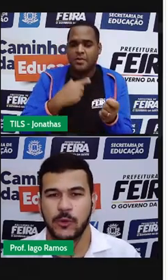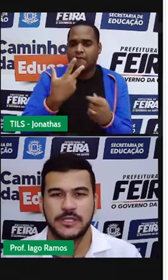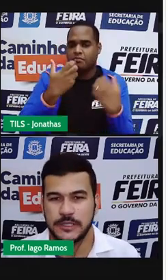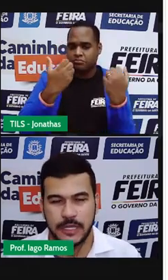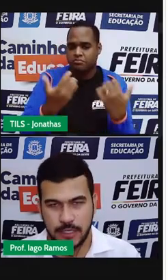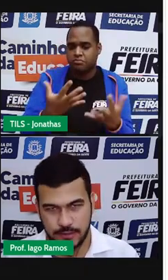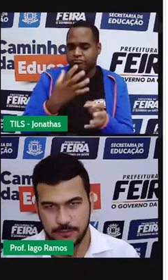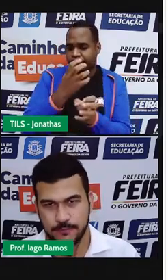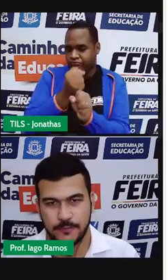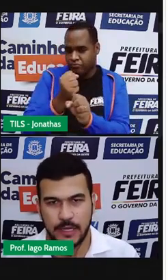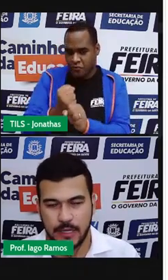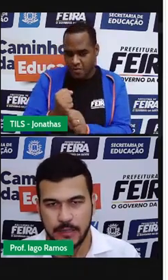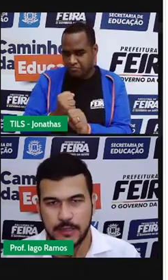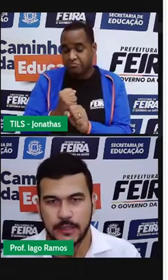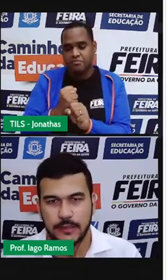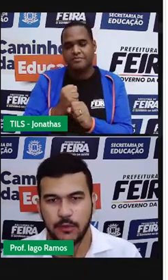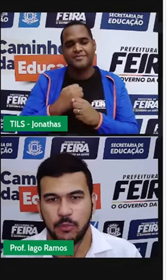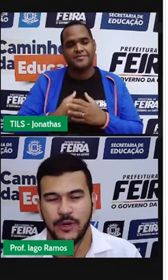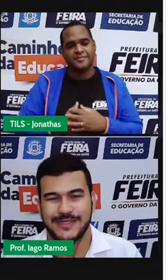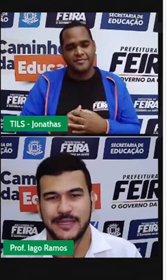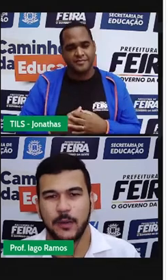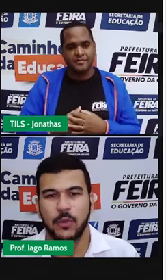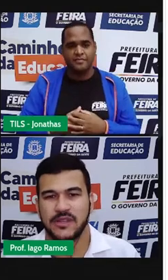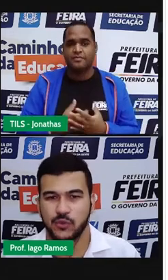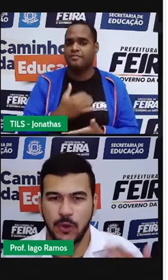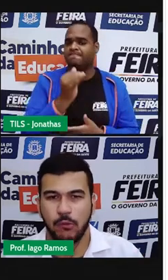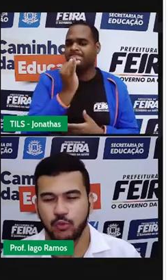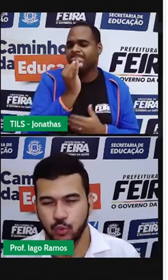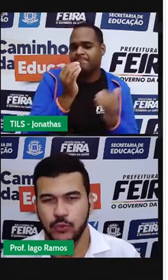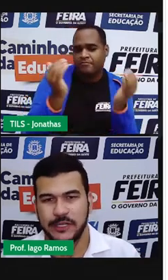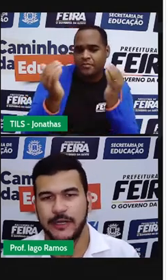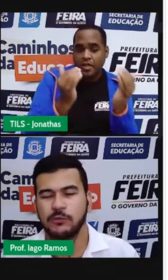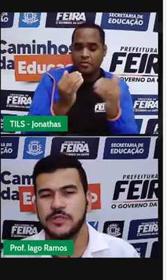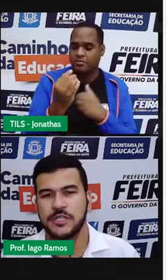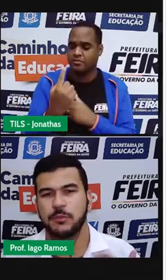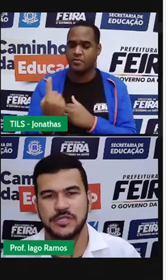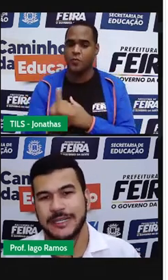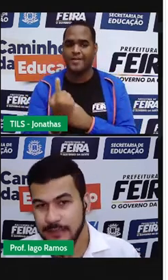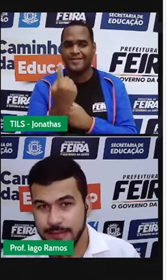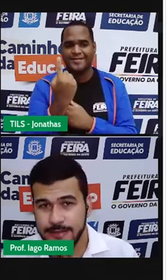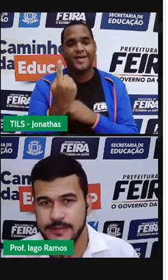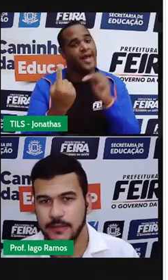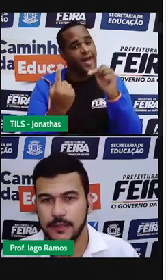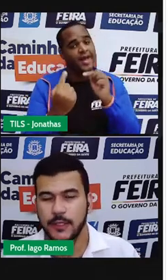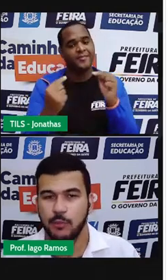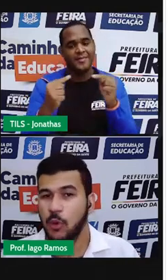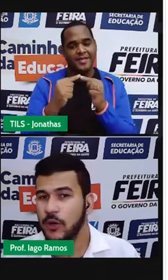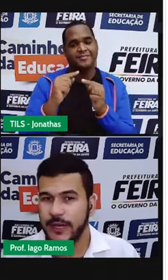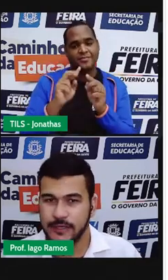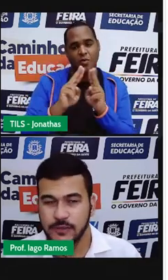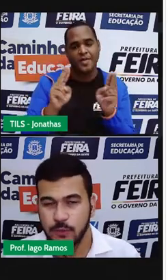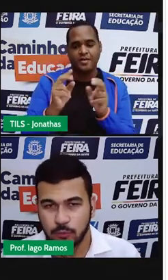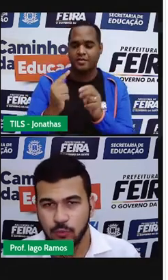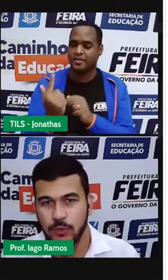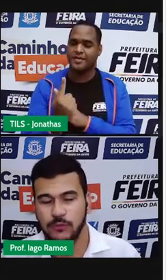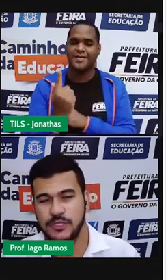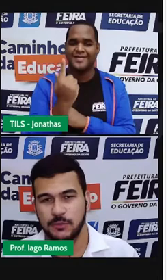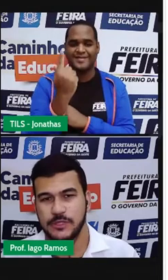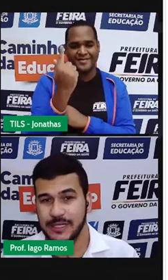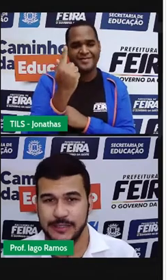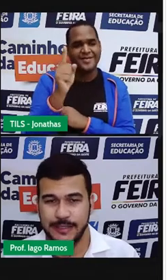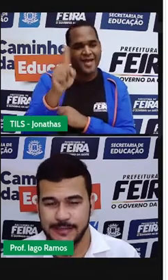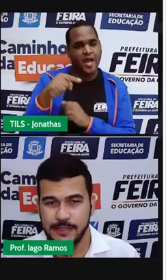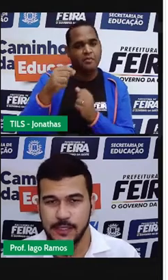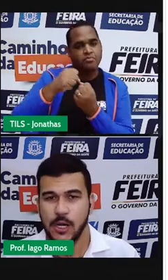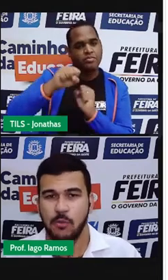uma quantidade, tá? Então, por exemplo, a sua altura é um tipo de grandeza. Por que a sua altura é um